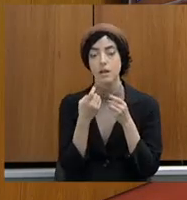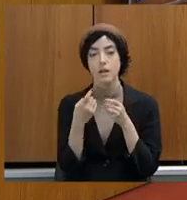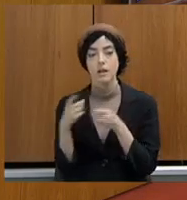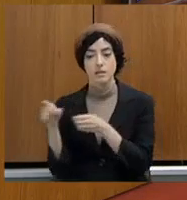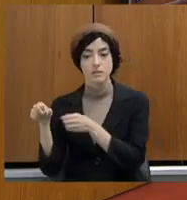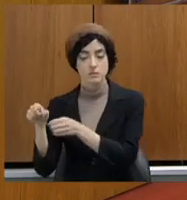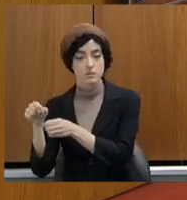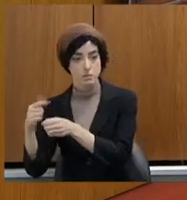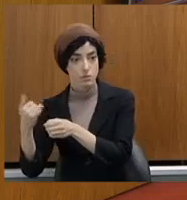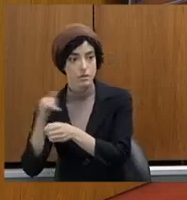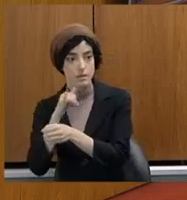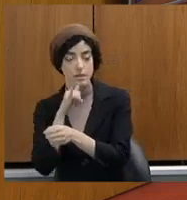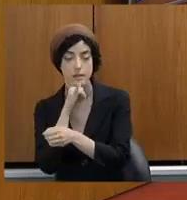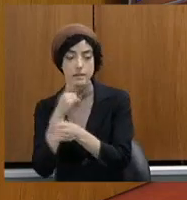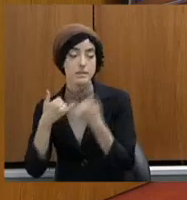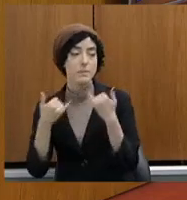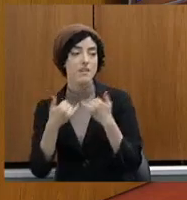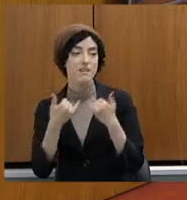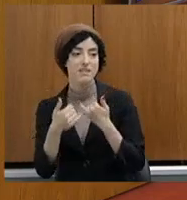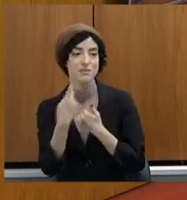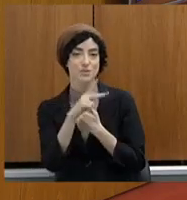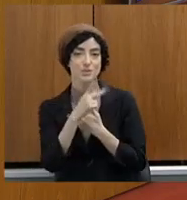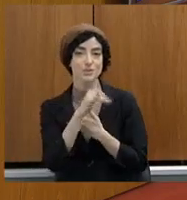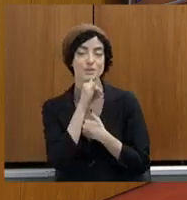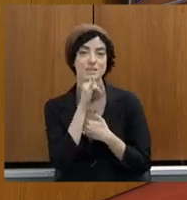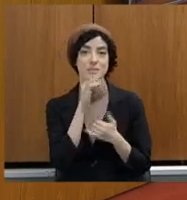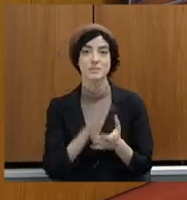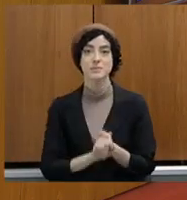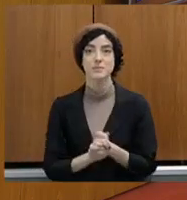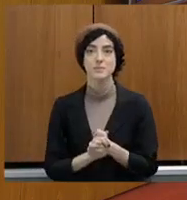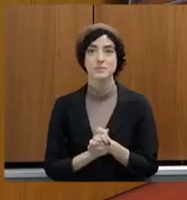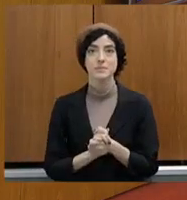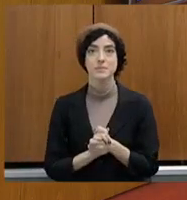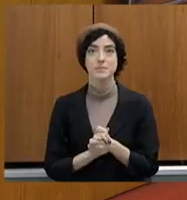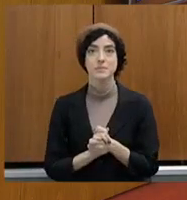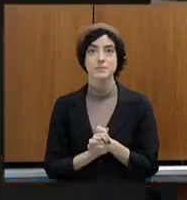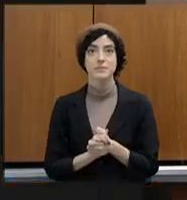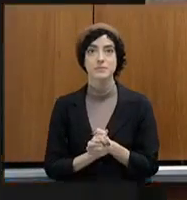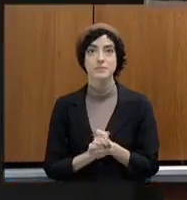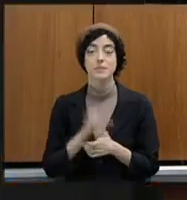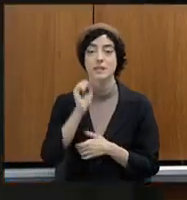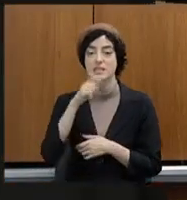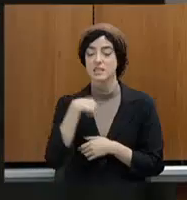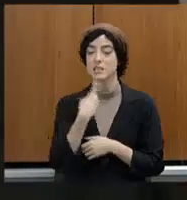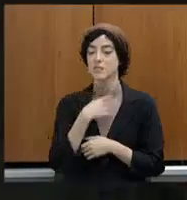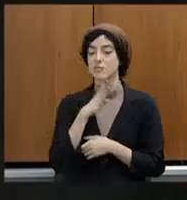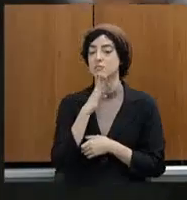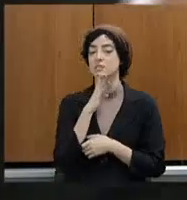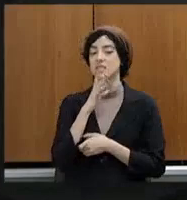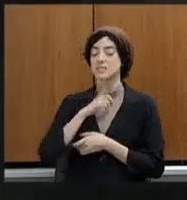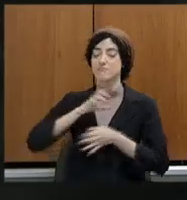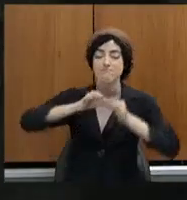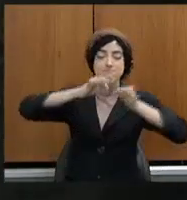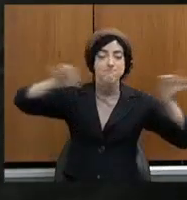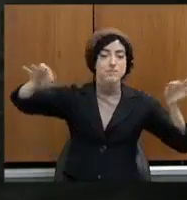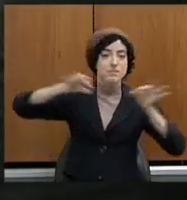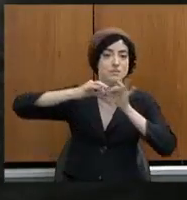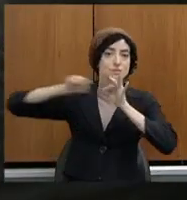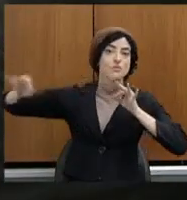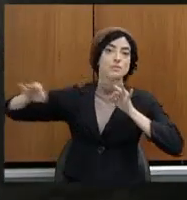É. A gente conhece, geograficamente, essas distâncias. É muito grave. Então, temos, deputado José,